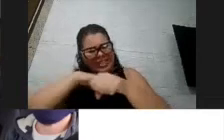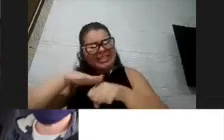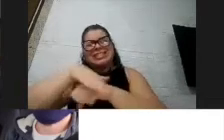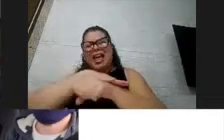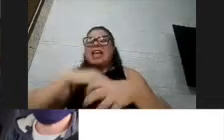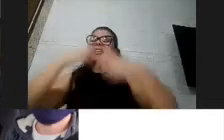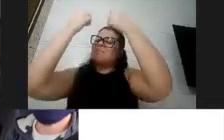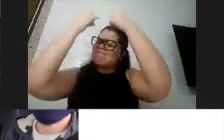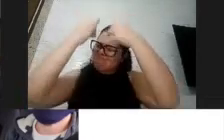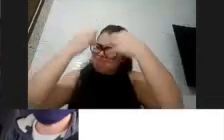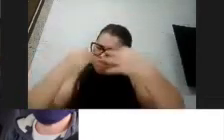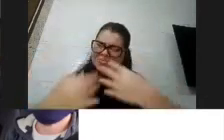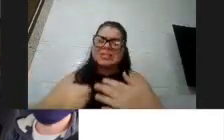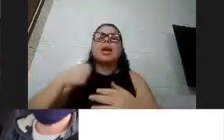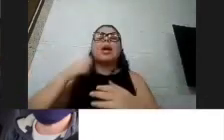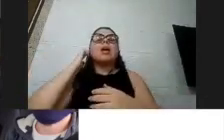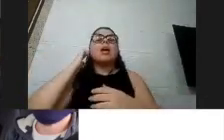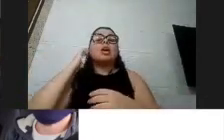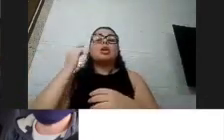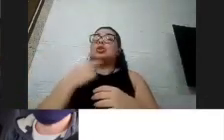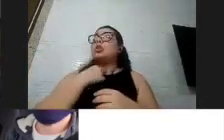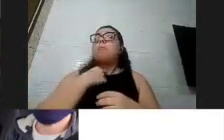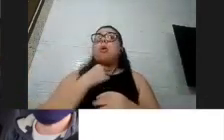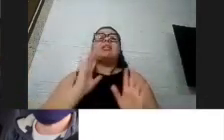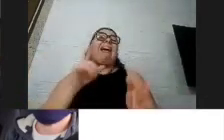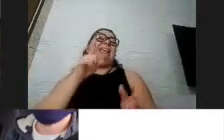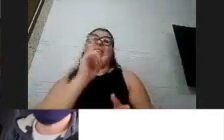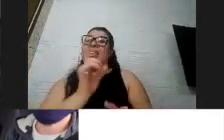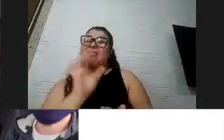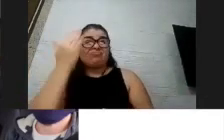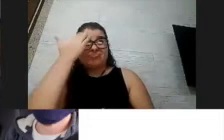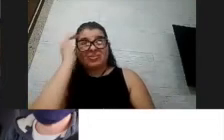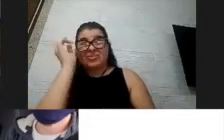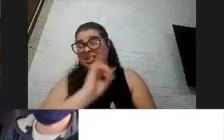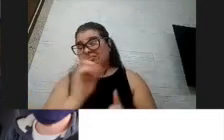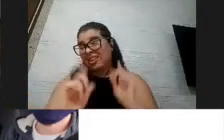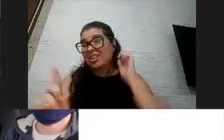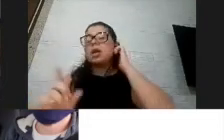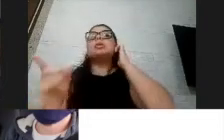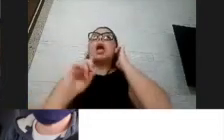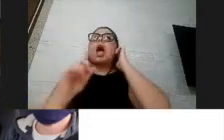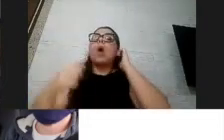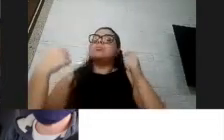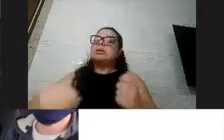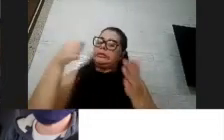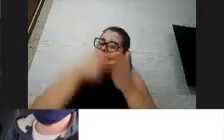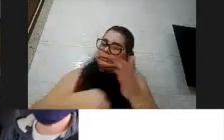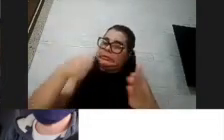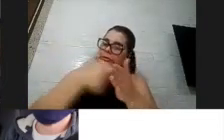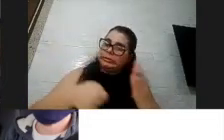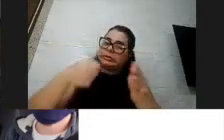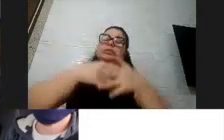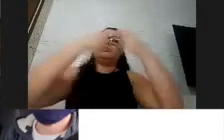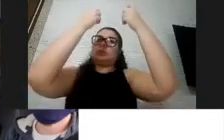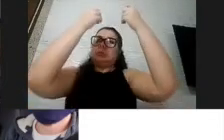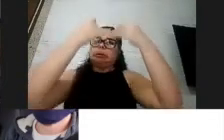pode ter aquela visão de que ah, ele não vai entender. Então, assim, independente da idade da pessoa